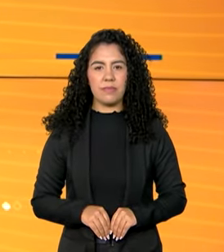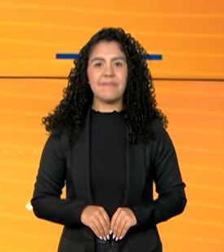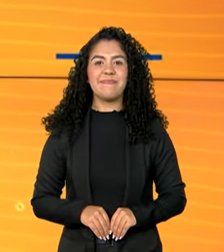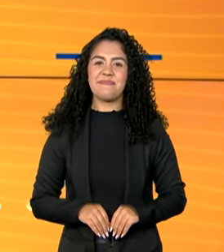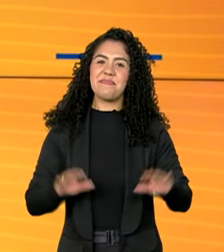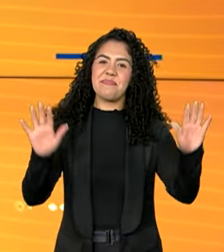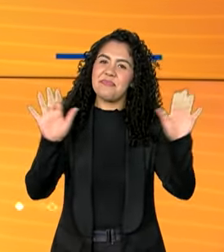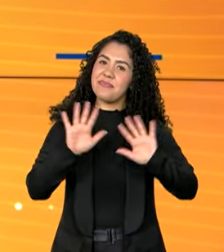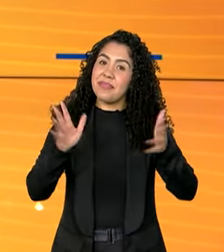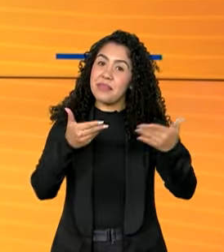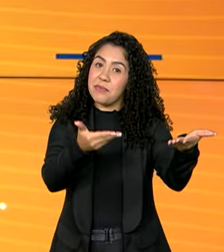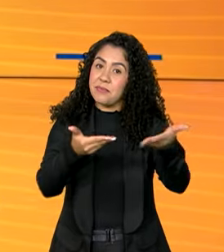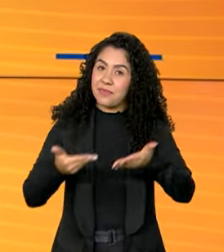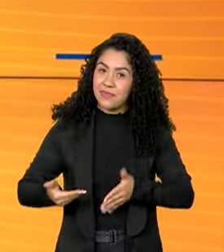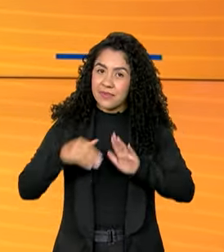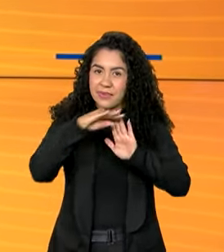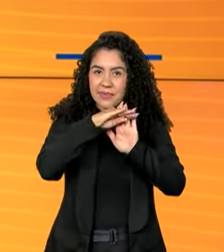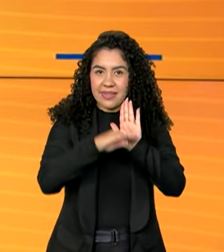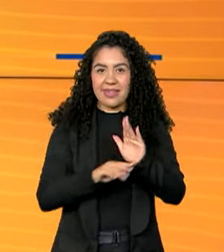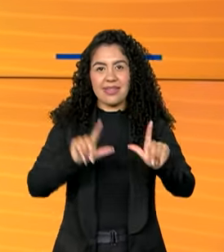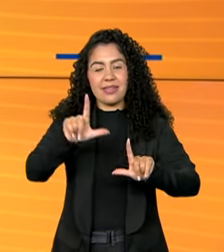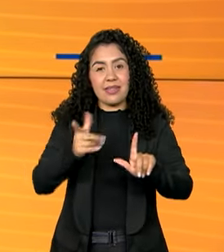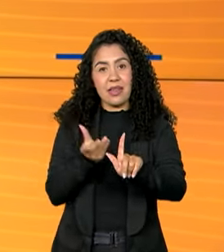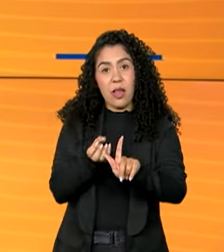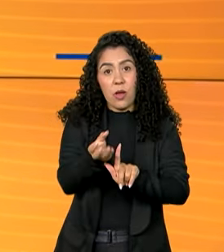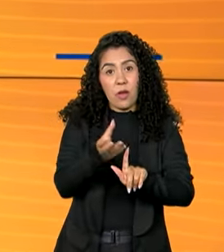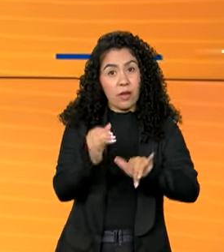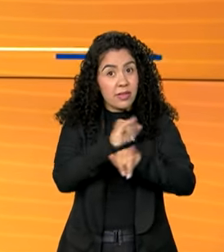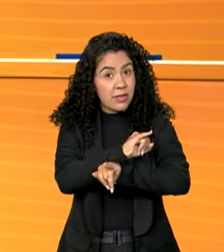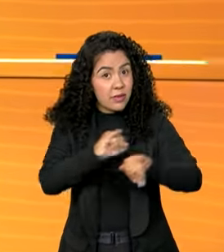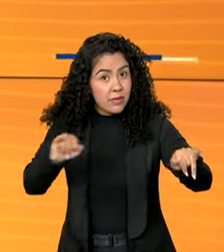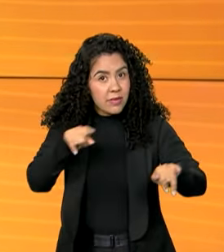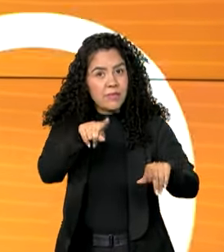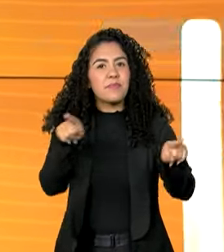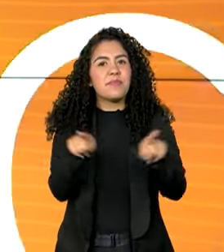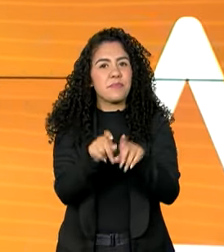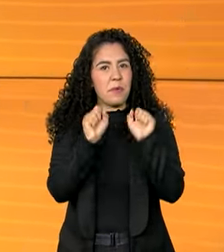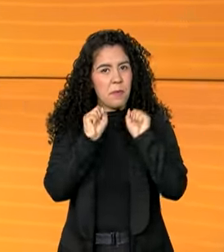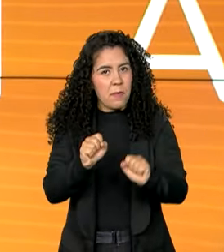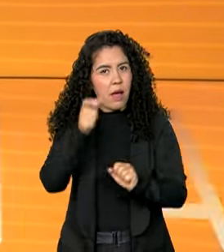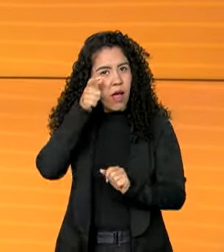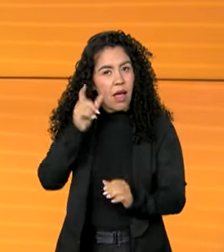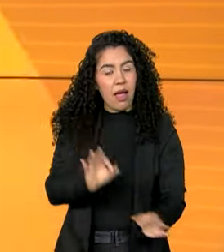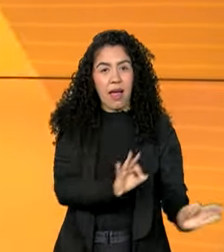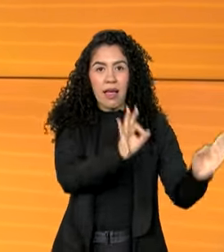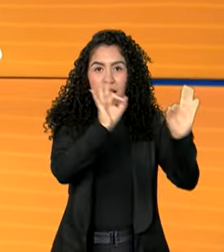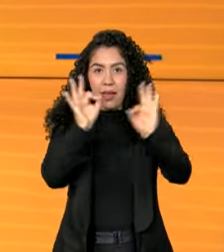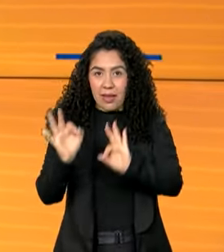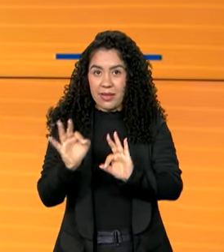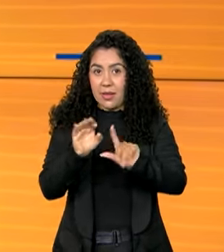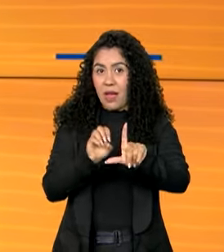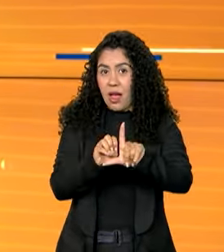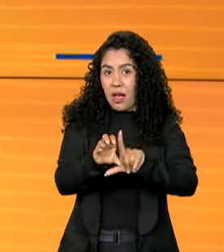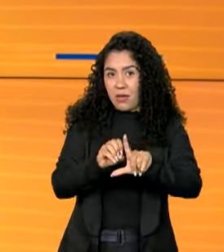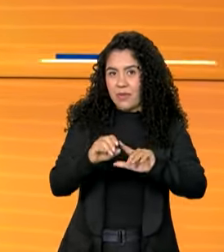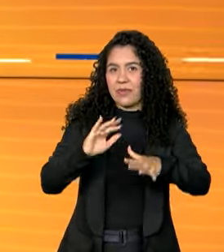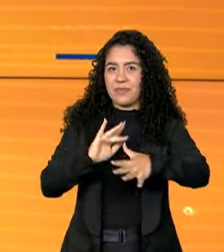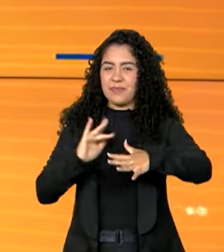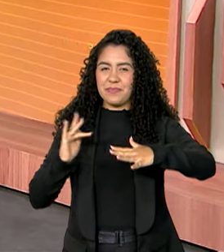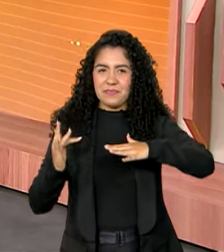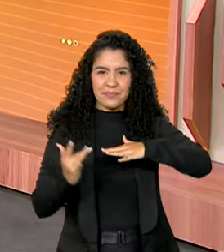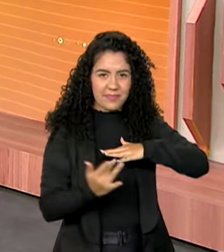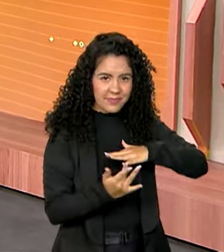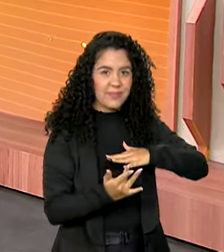Olá, seja muito bem-vindo ao canal GOV, lembrando que você pode nos acompanhar também ao vivo pelas redes sociais.